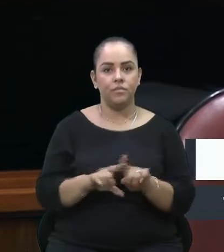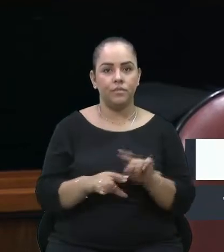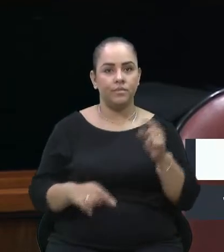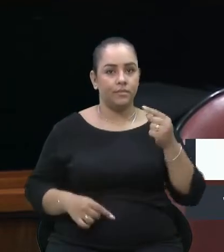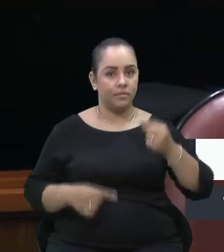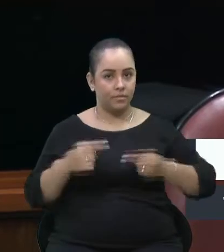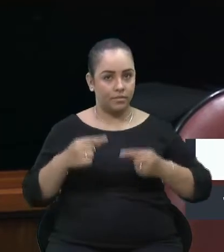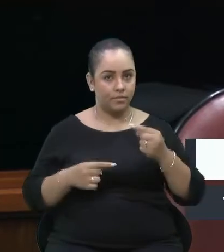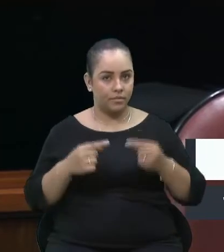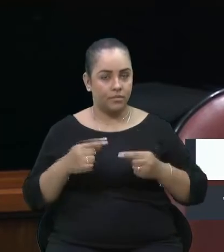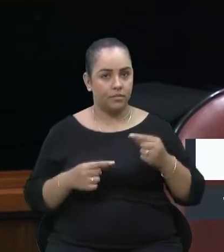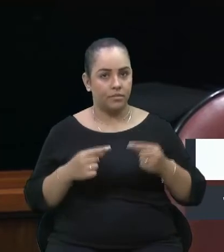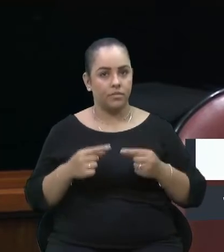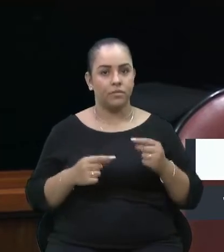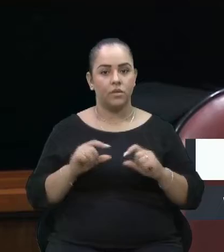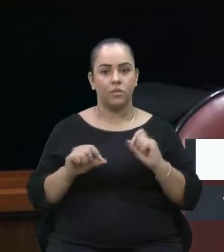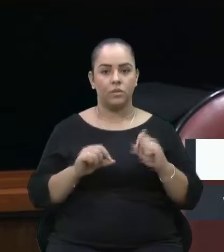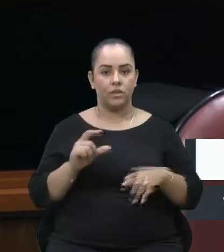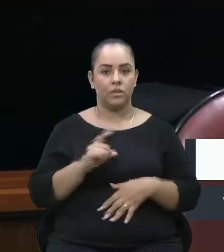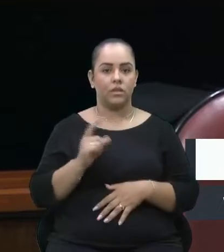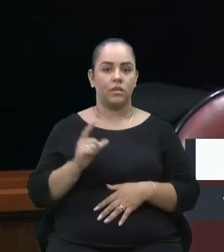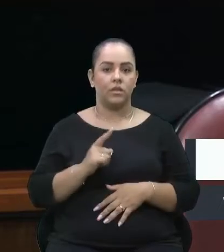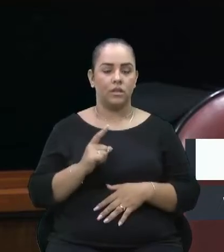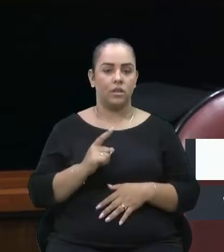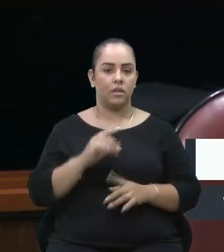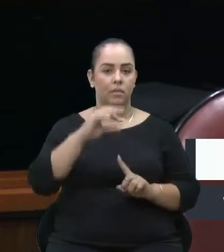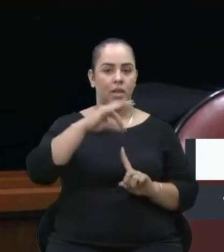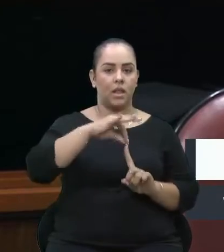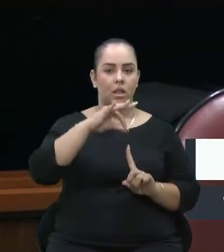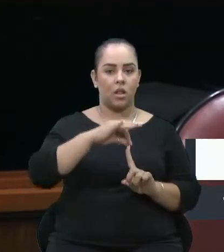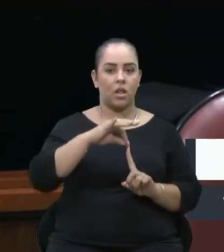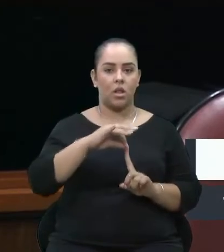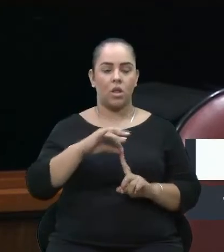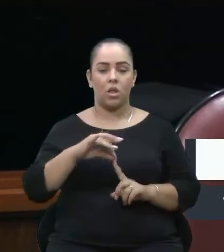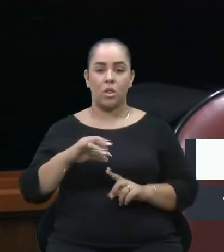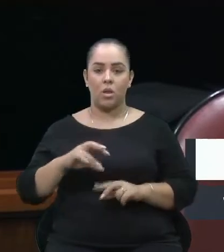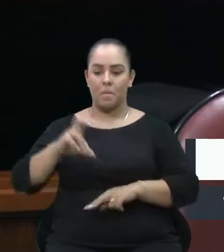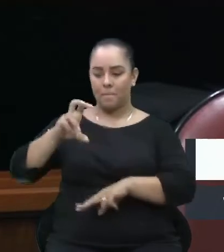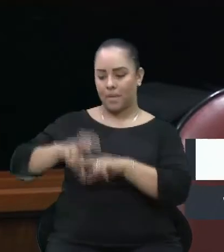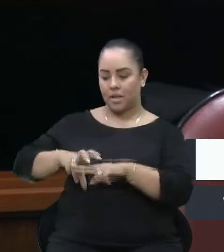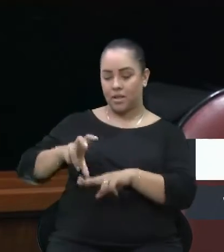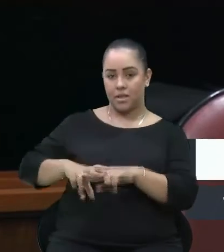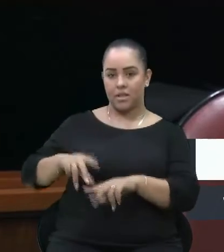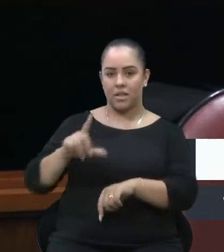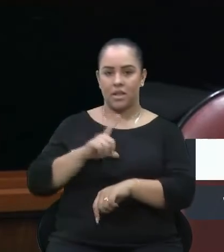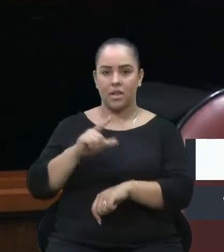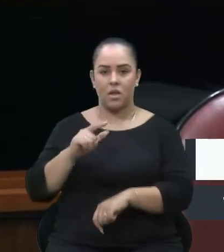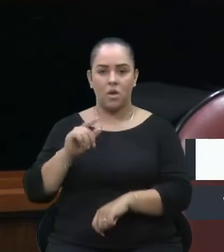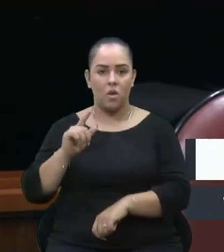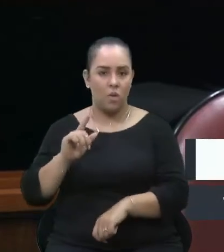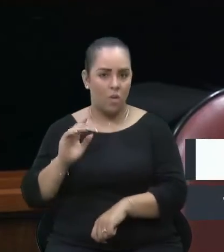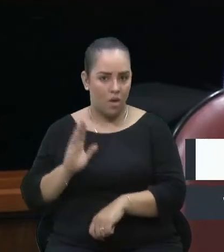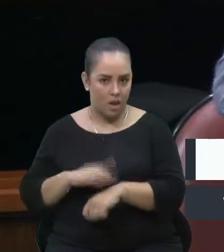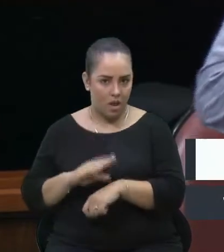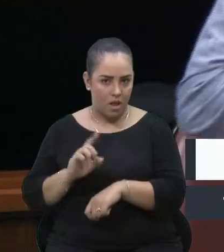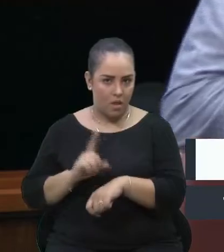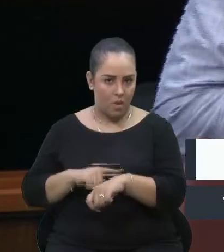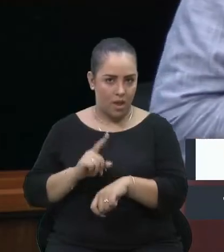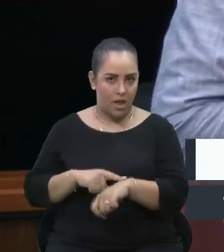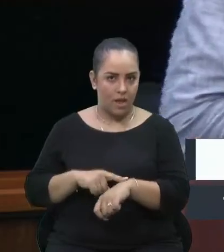o abrigo, a parada do ônibus, o banco que tem lá na parada, os horários que tem lá na parada do ônibus,